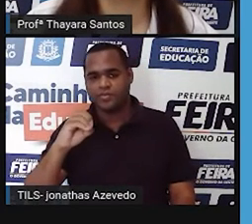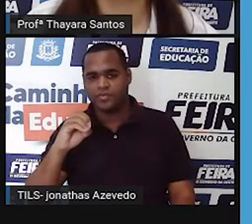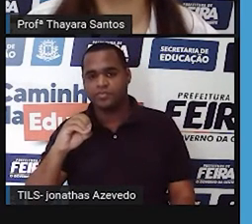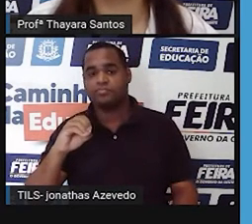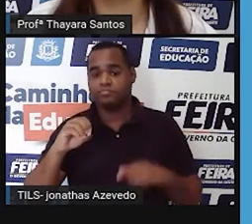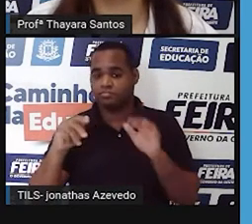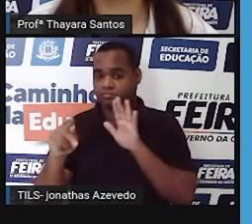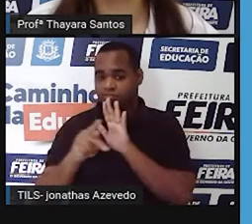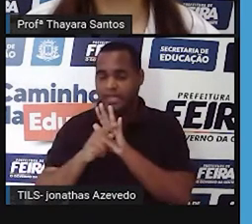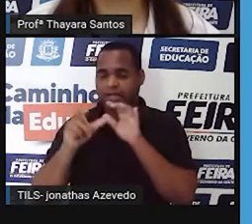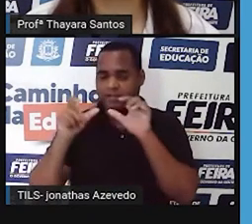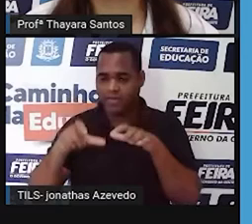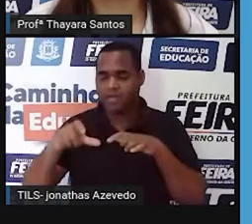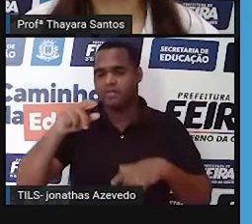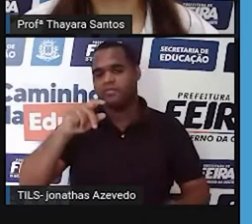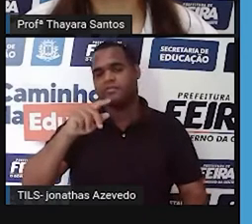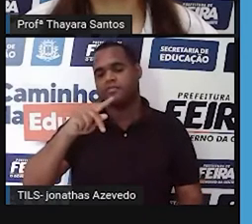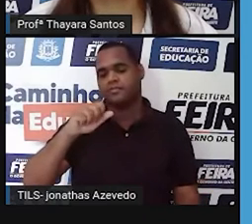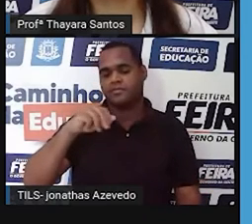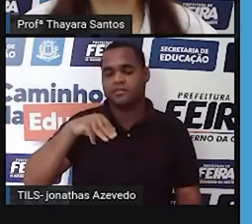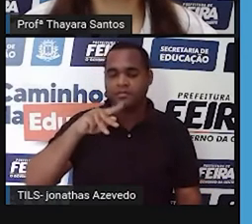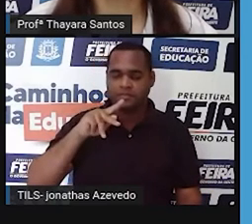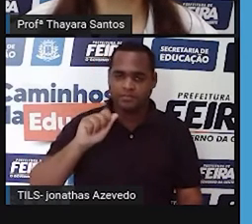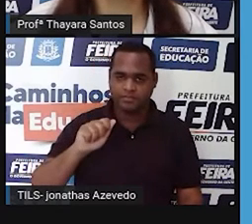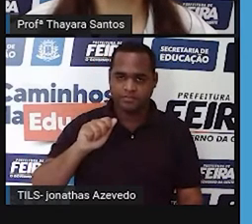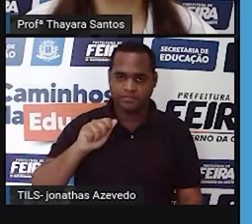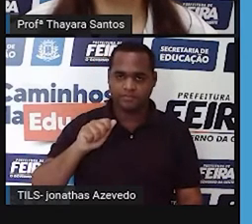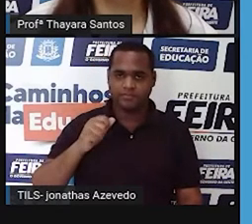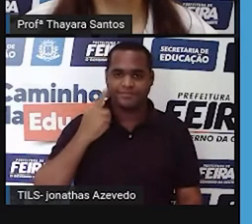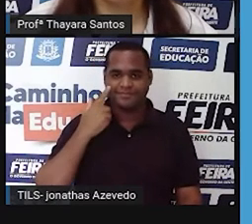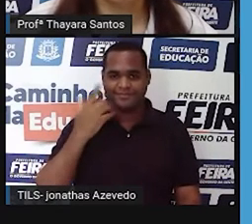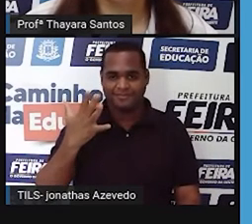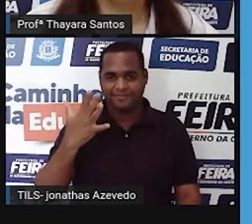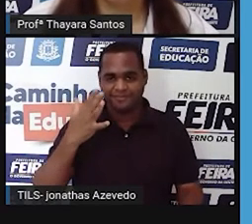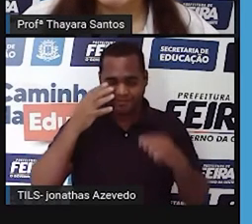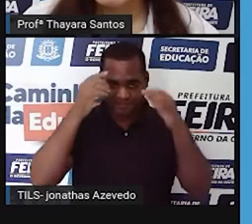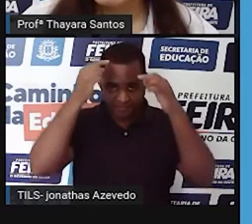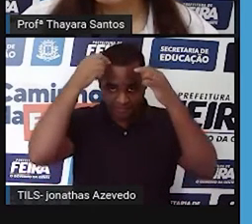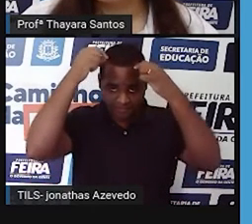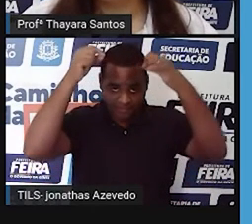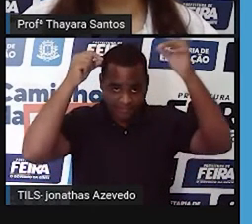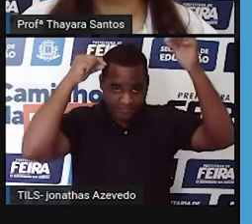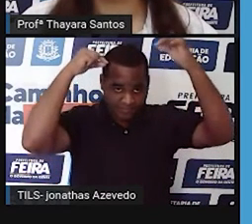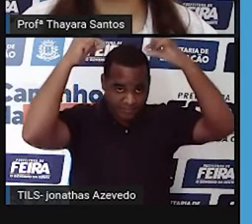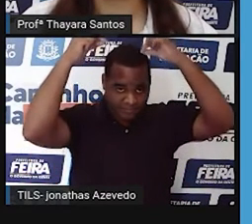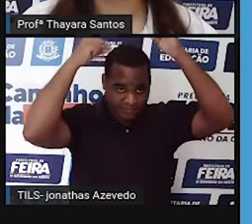dessa região do Pampa. E aqui eu coloquei um desses representantes para vocês.